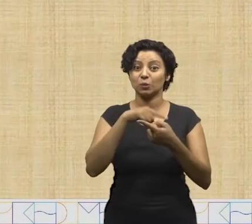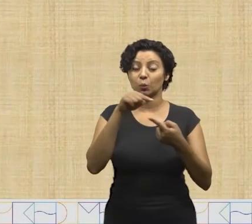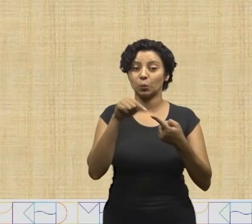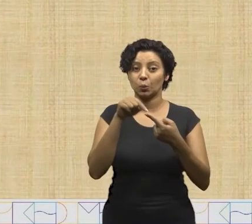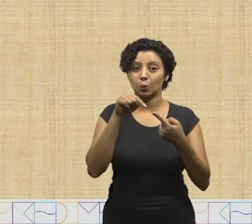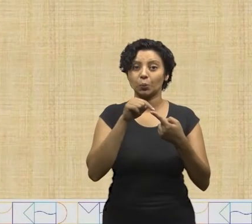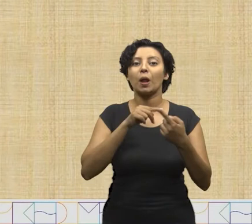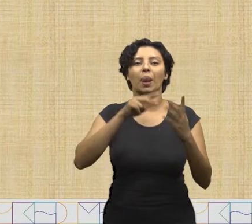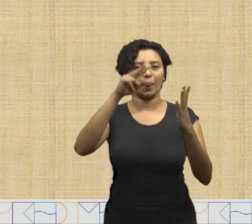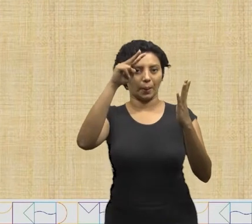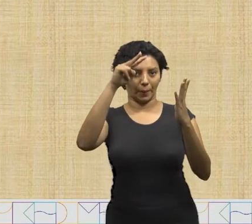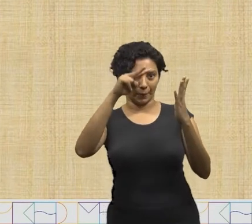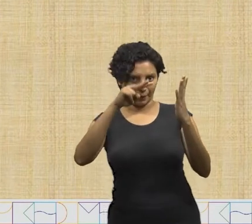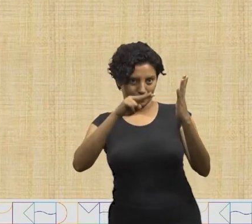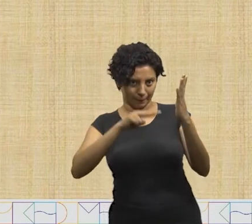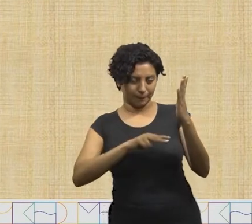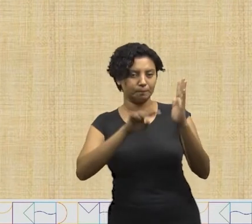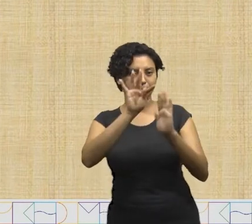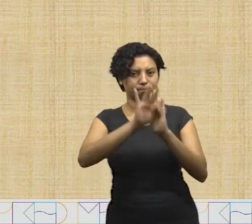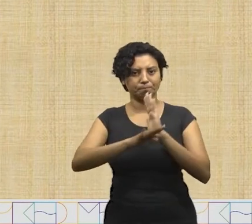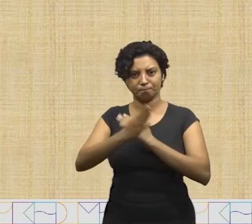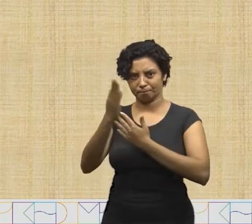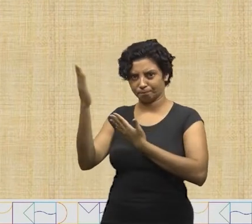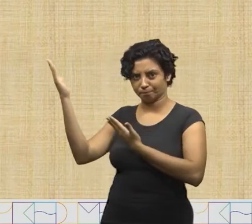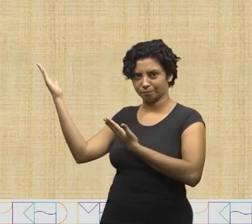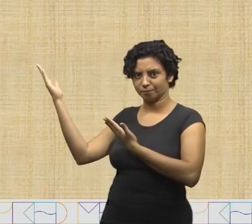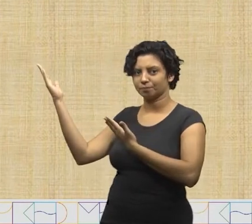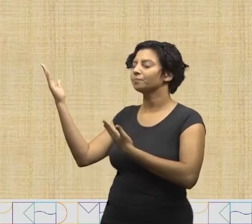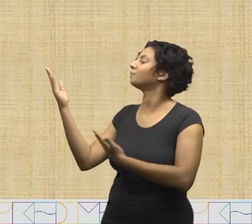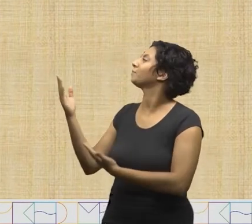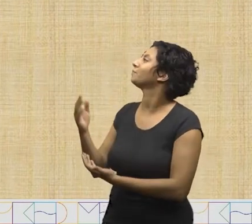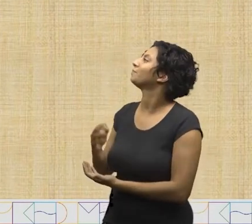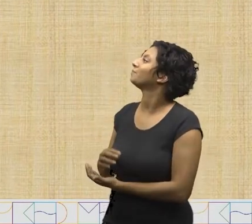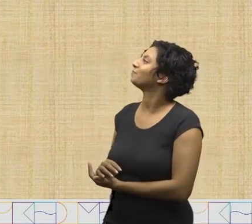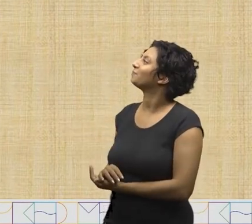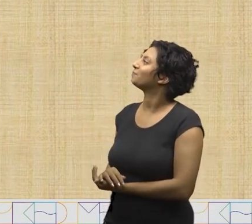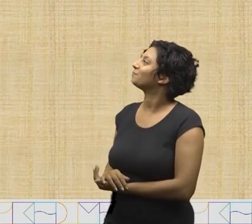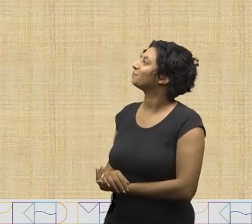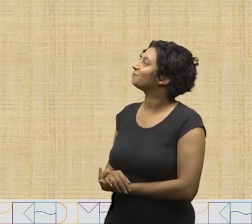Atividade 1. Leia o trava-língua abaixo.